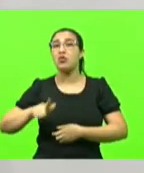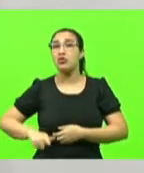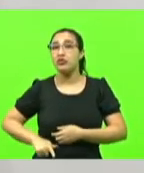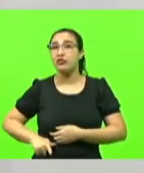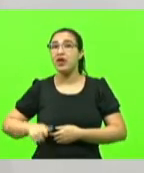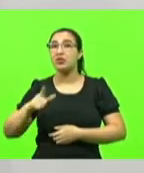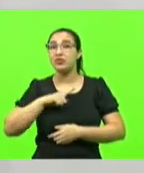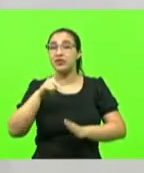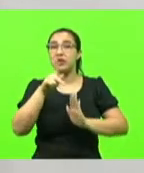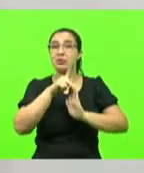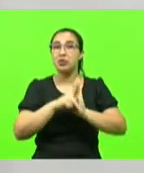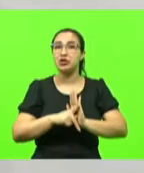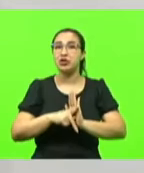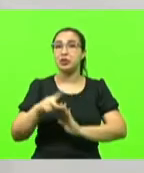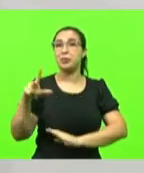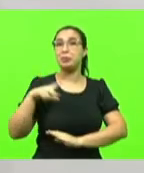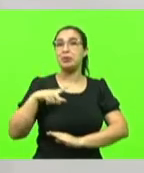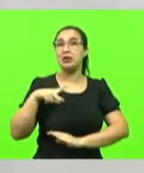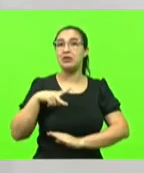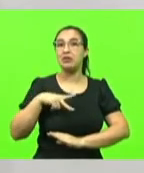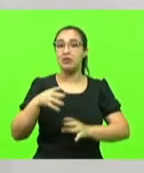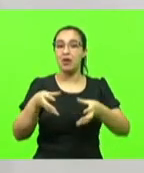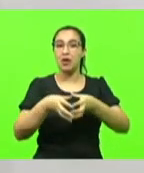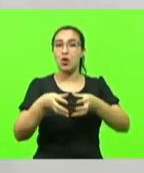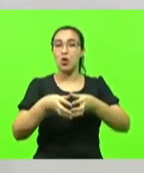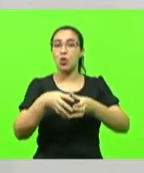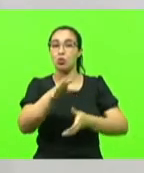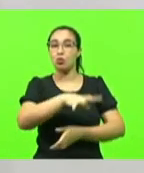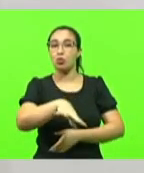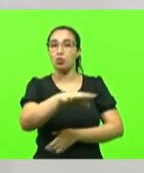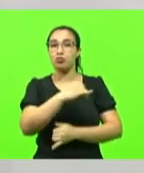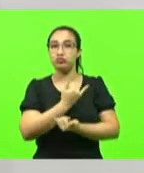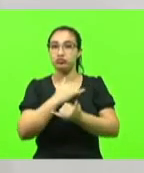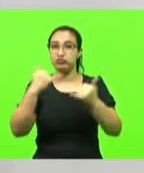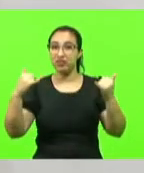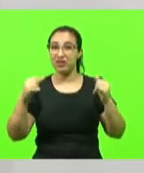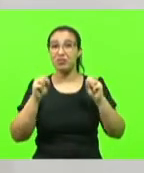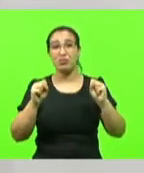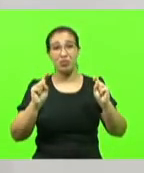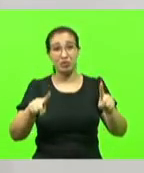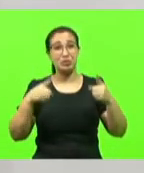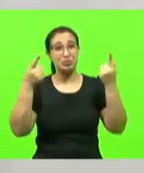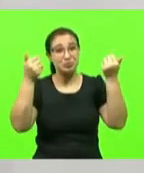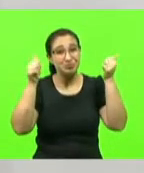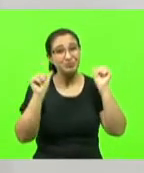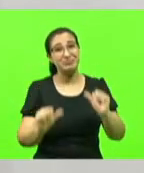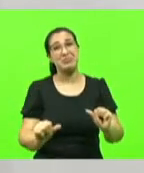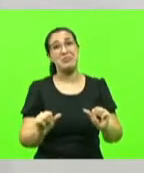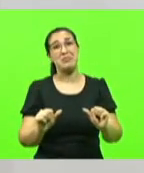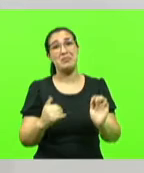projeto e quer privatizar o setor elétrico brasileiro o que pode piorar ainda mais a situação e os valores